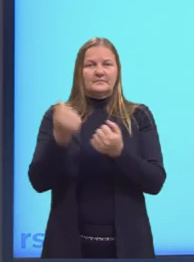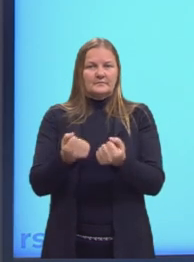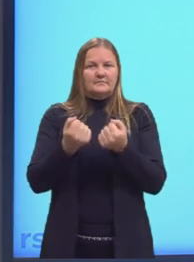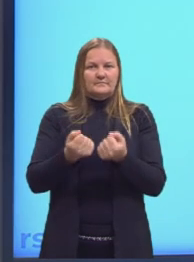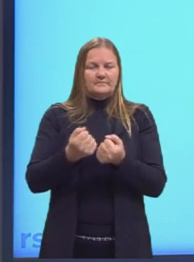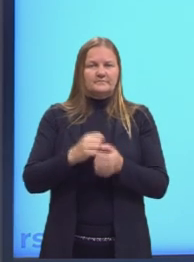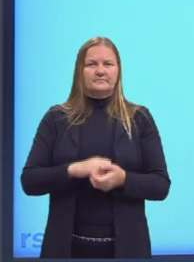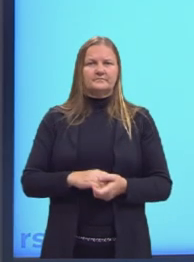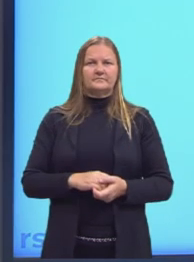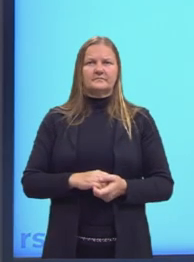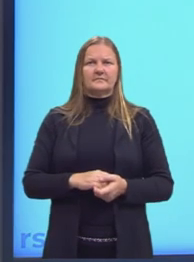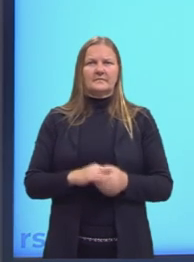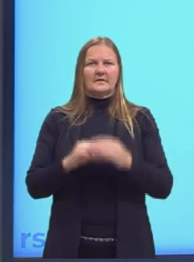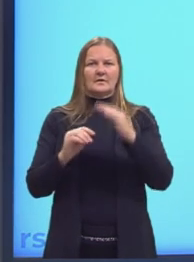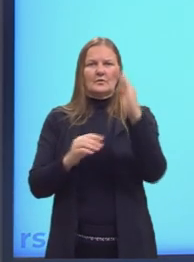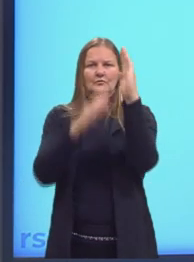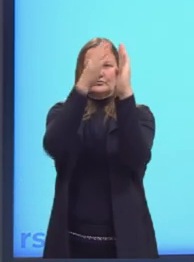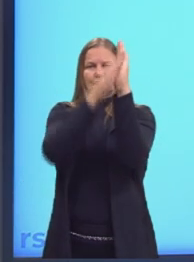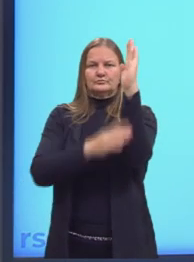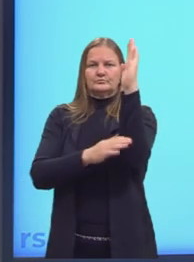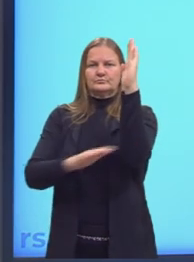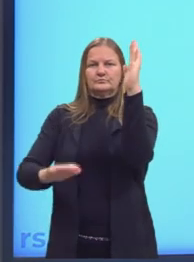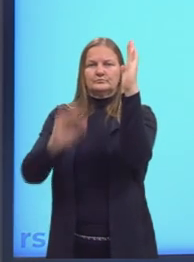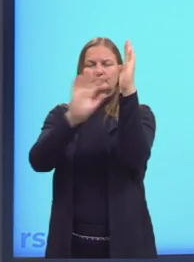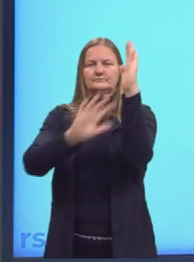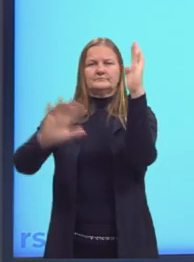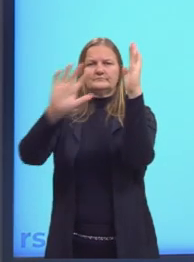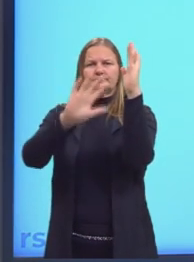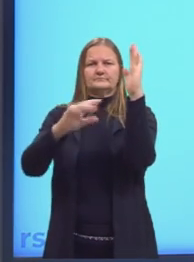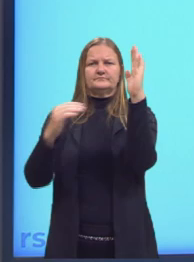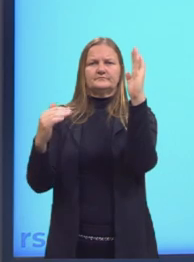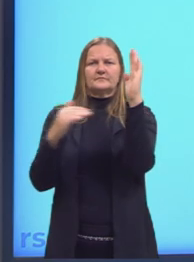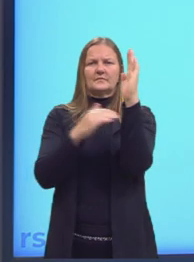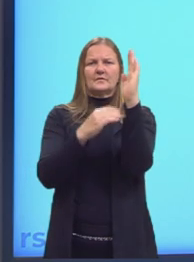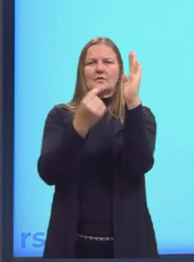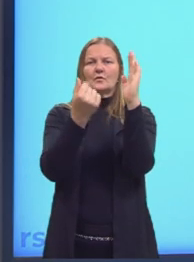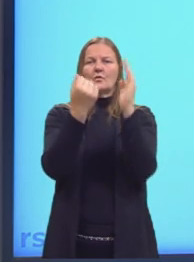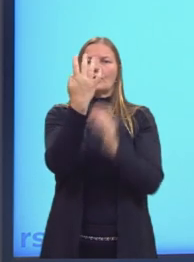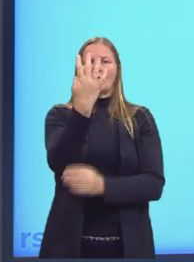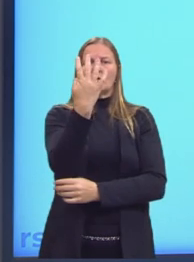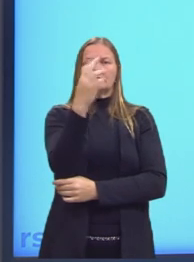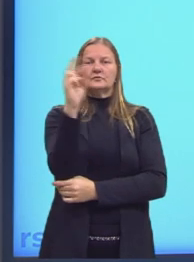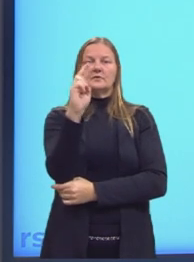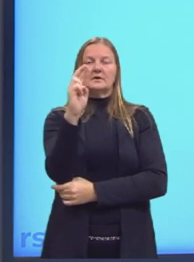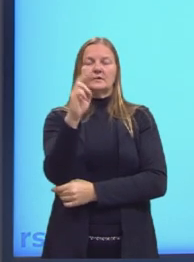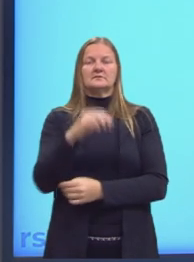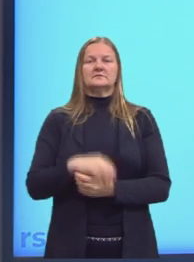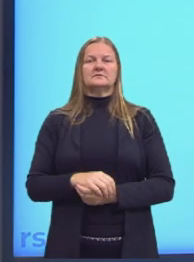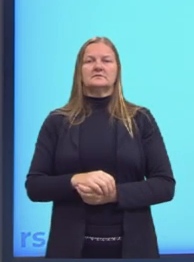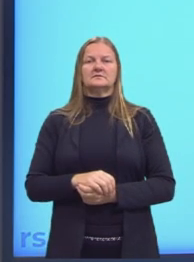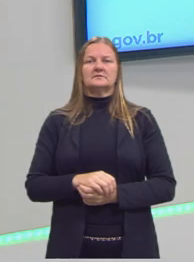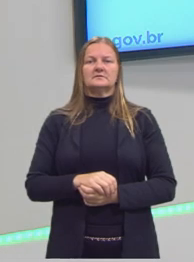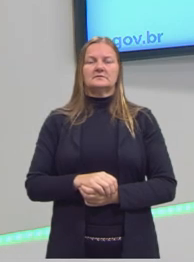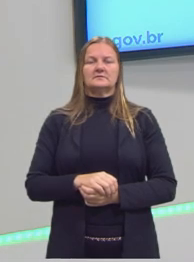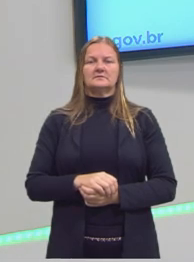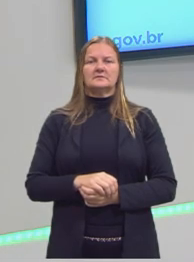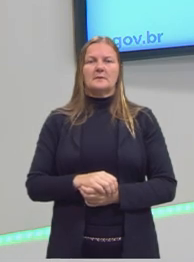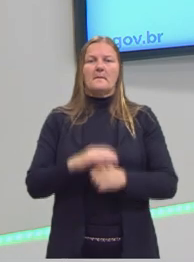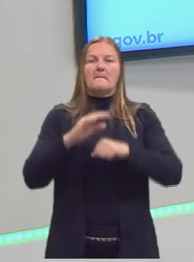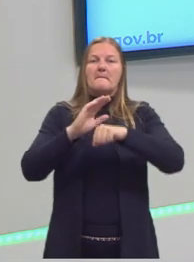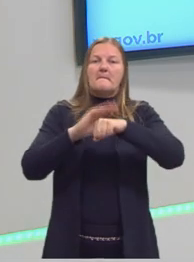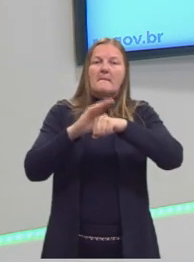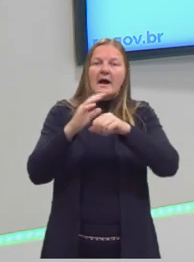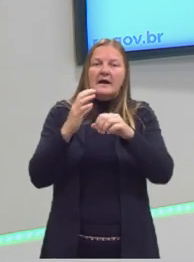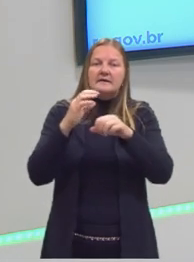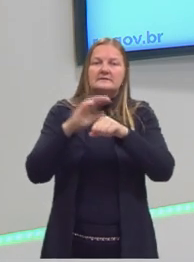350 gramas, aqui no meu plano, custa ali, ó, R$,00. Então, eu vou acrescentar esses R$,00, eu vou